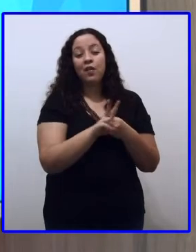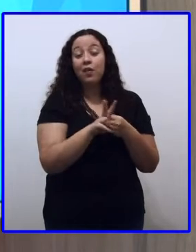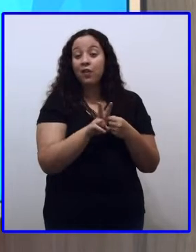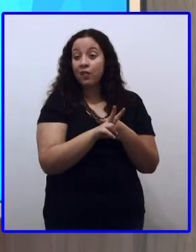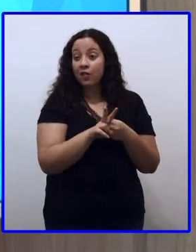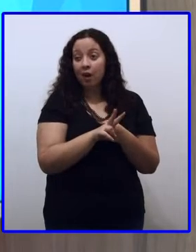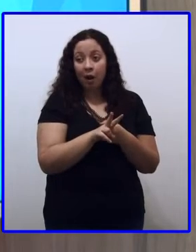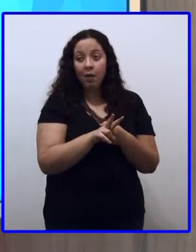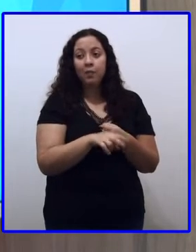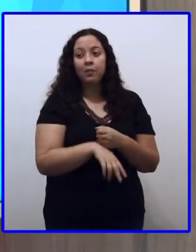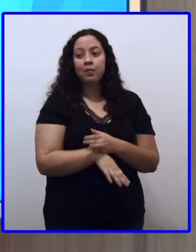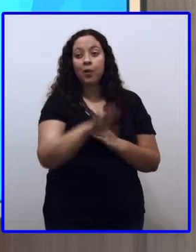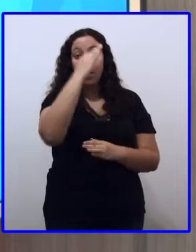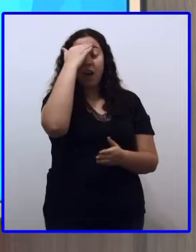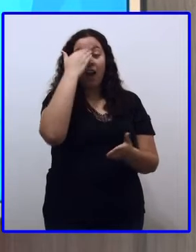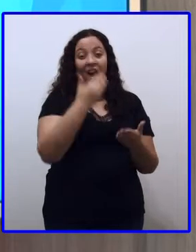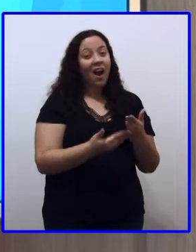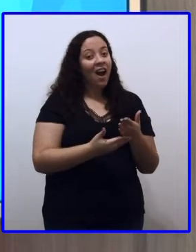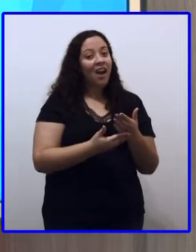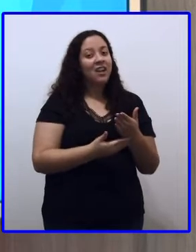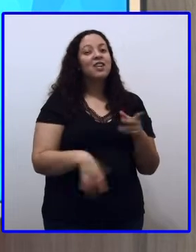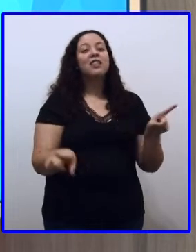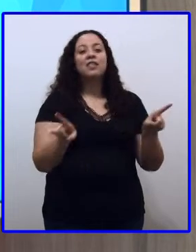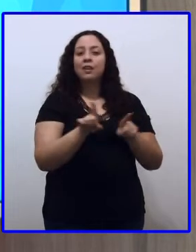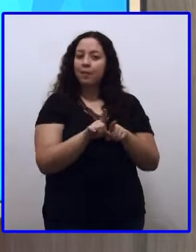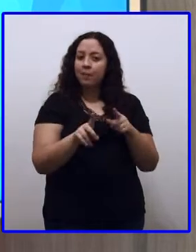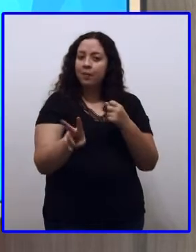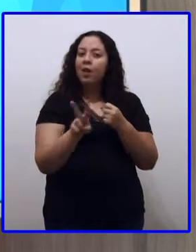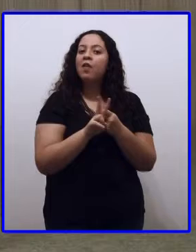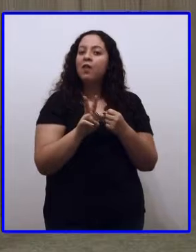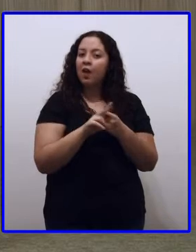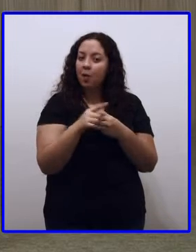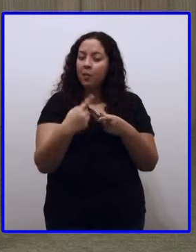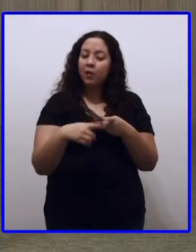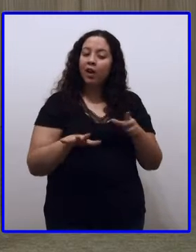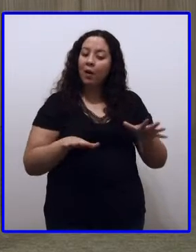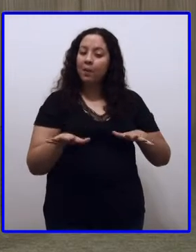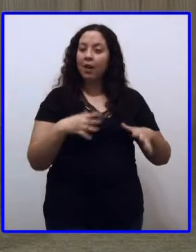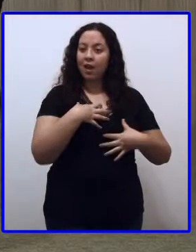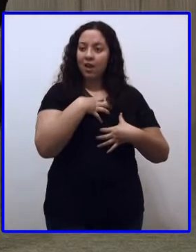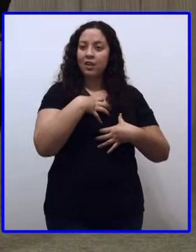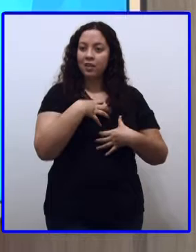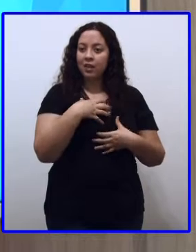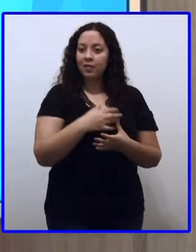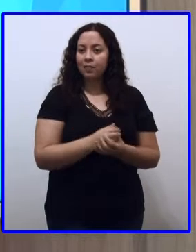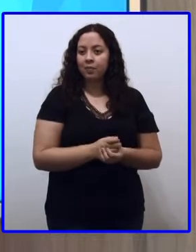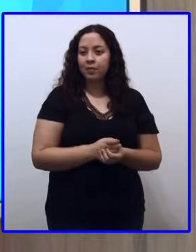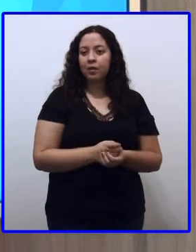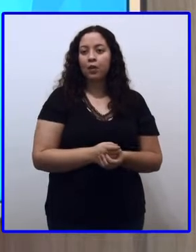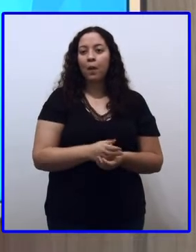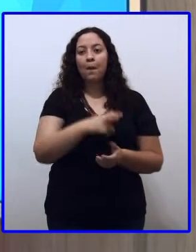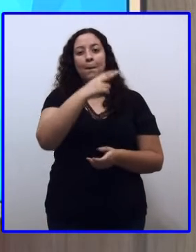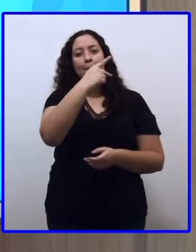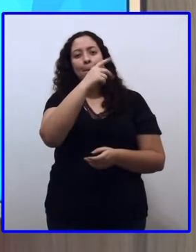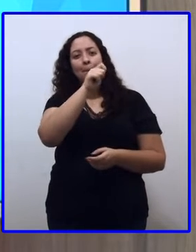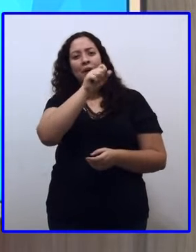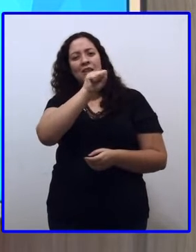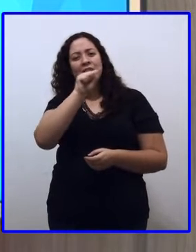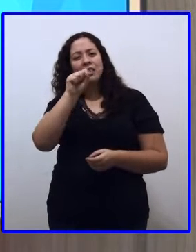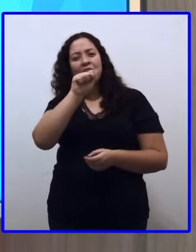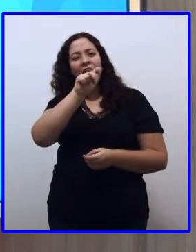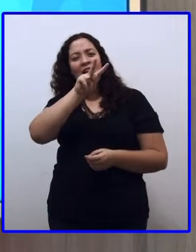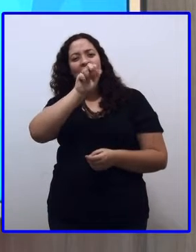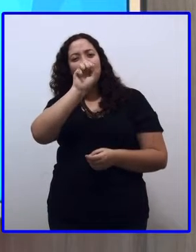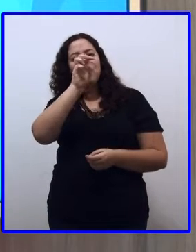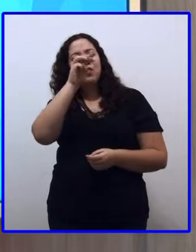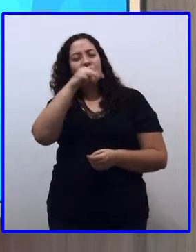Acreditava. Acreditava é do verbo acreditar. Passavam. Do verbo passar.